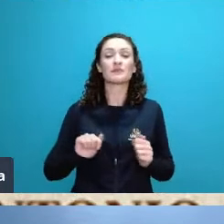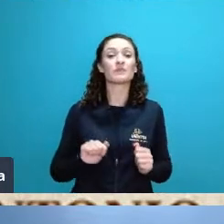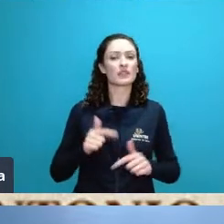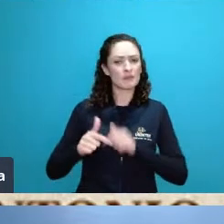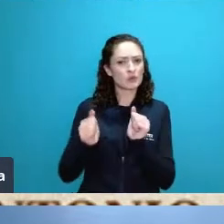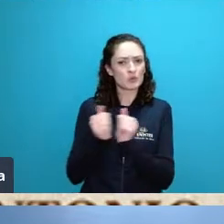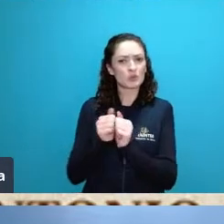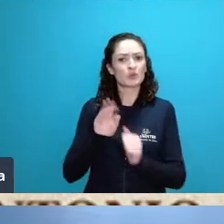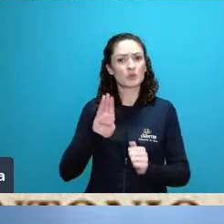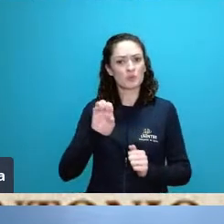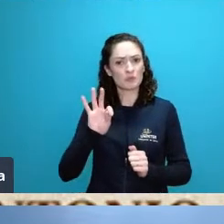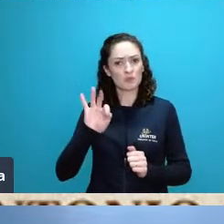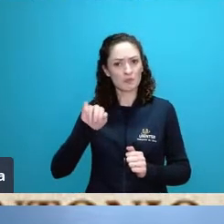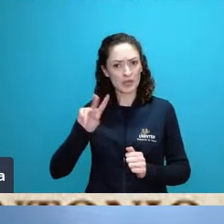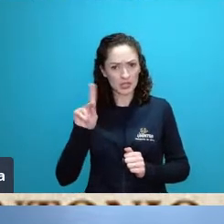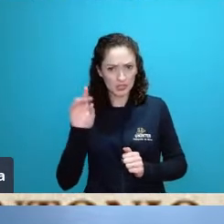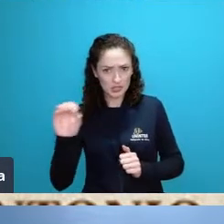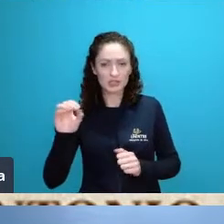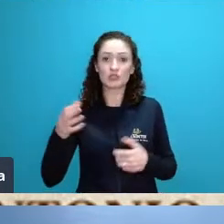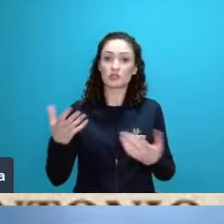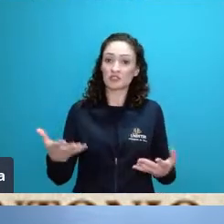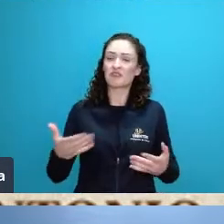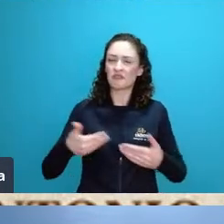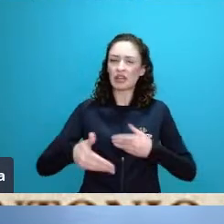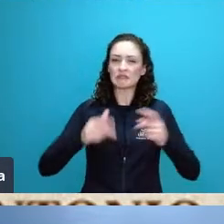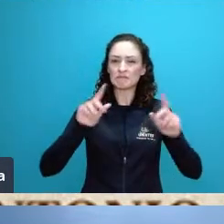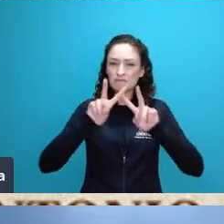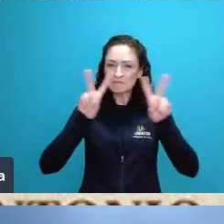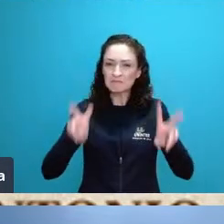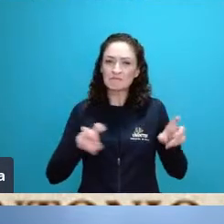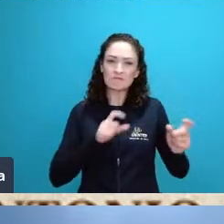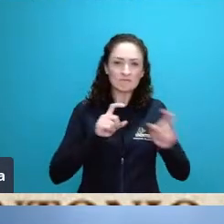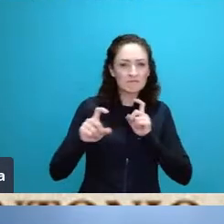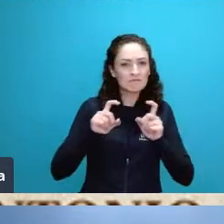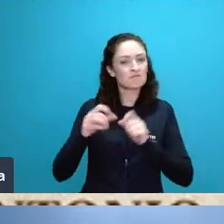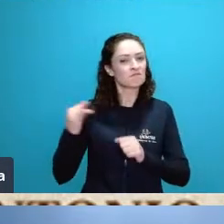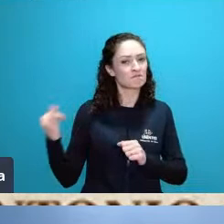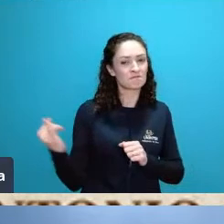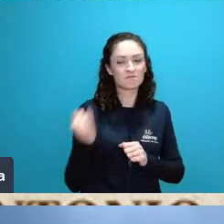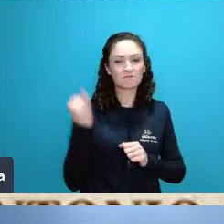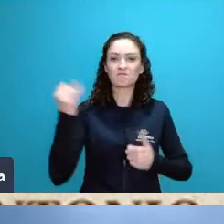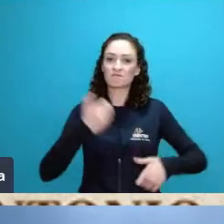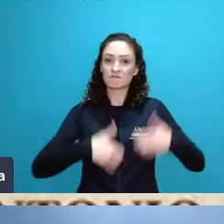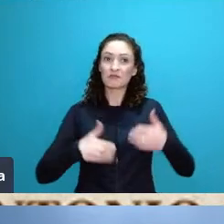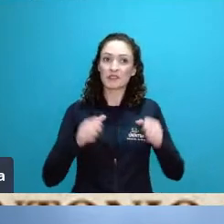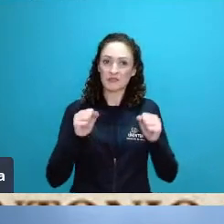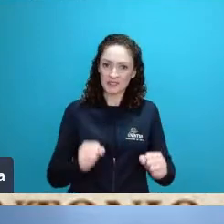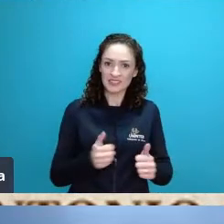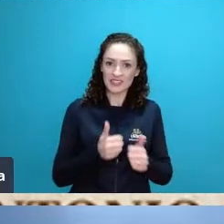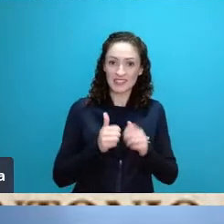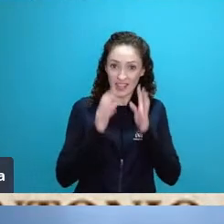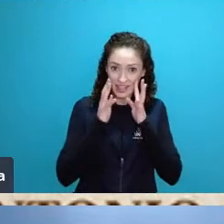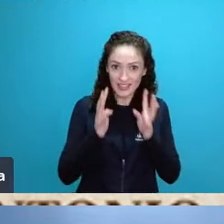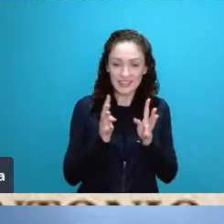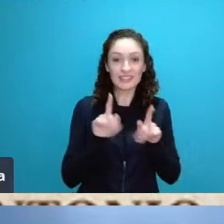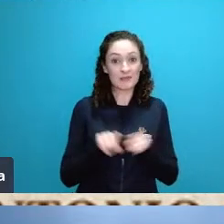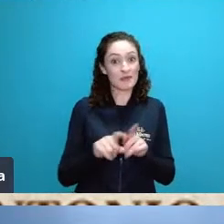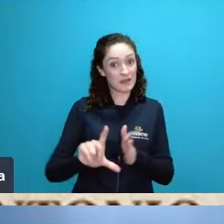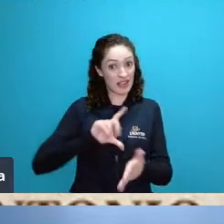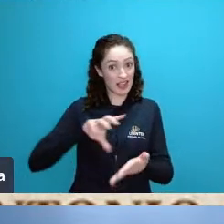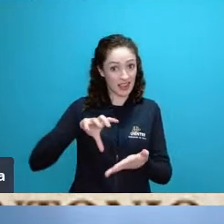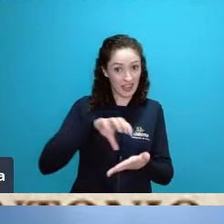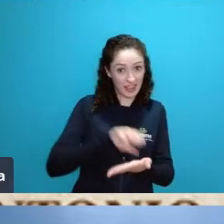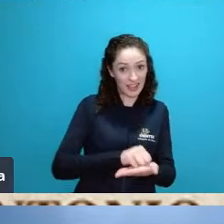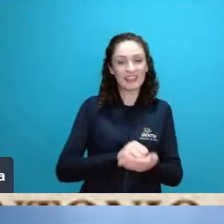uma discussão muito interessante então acompanhem conosco se inscrevam no evento acompanhem conosco